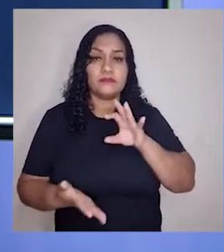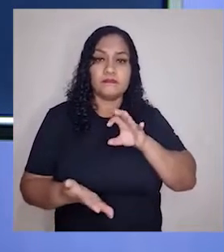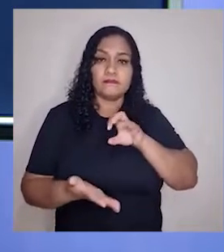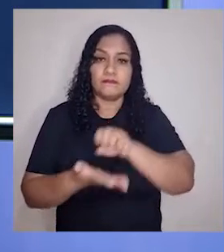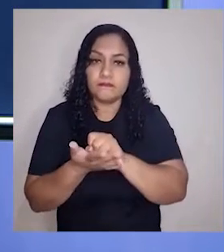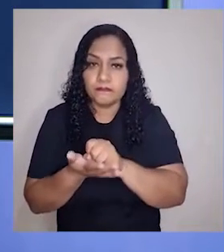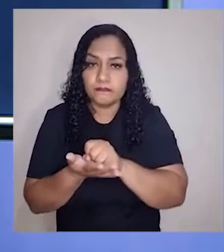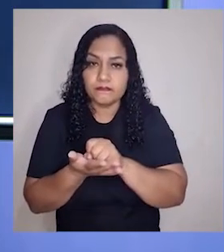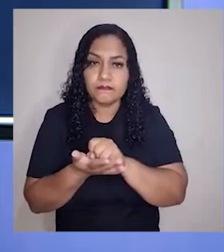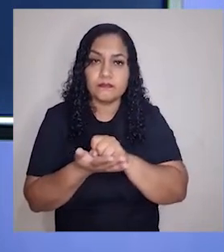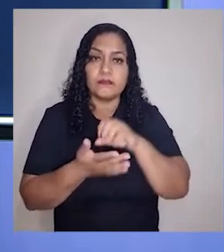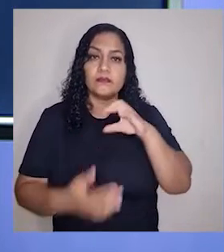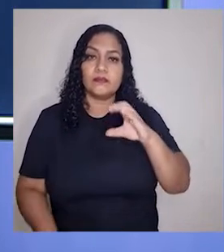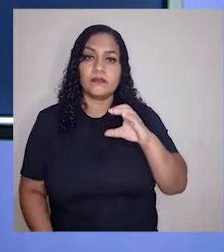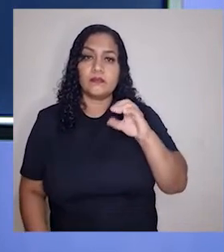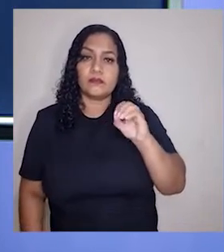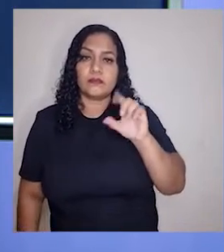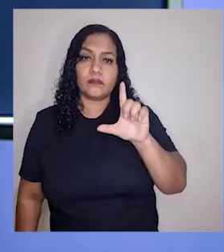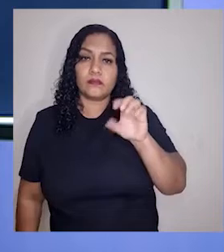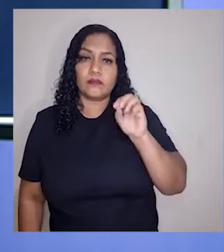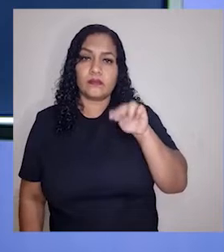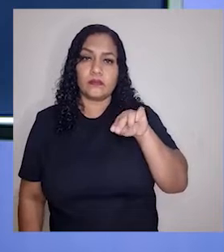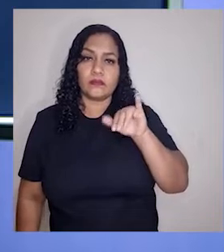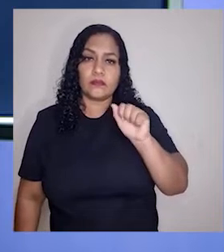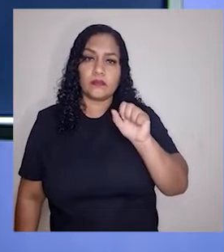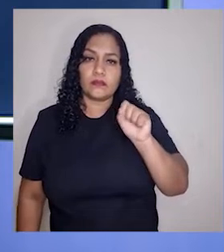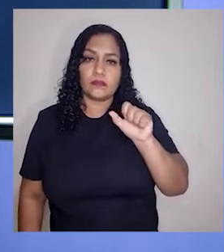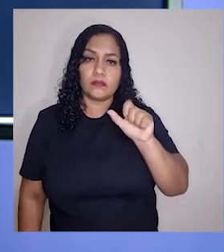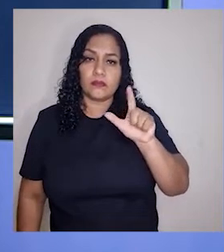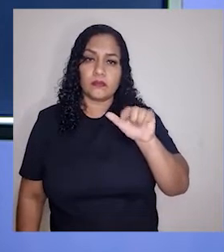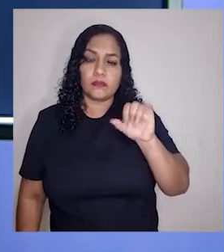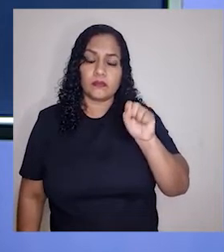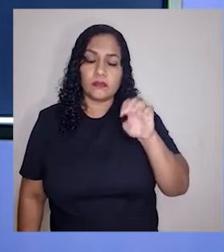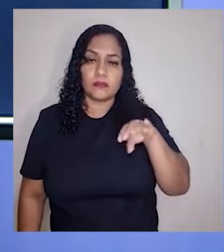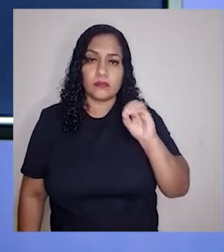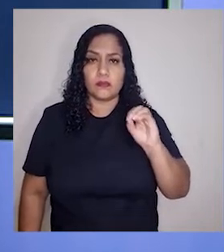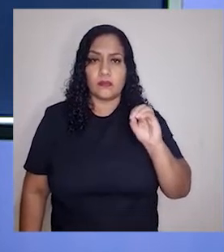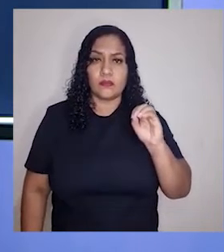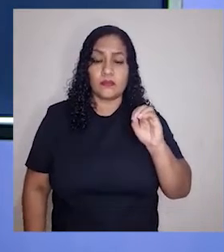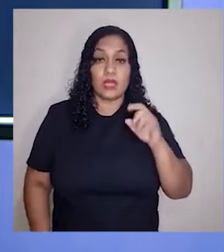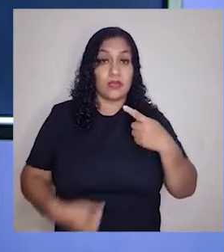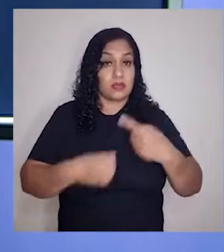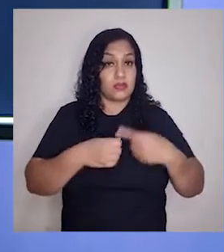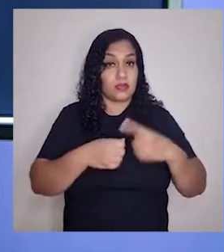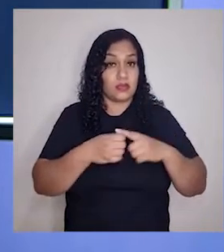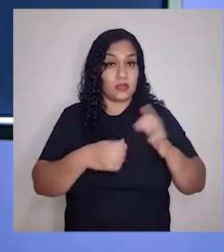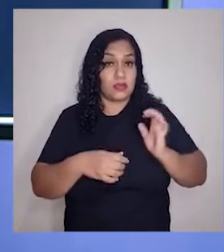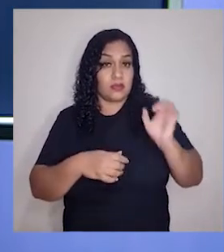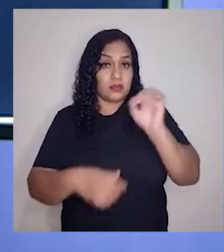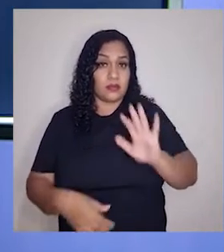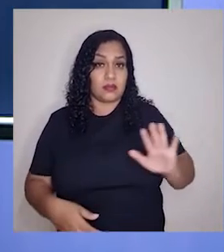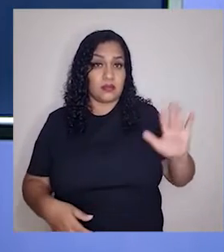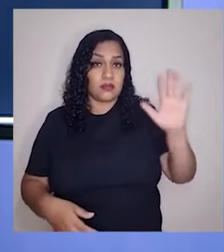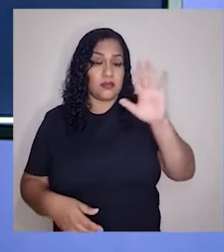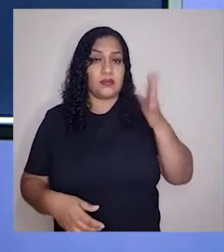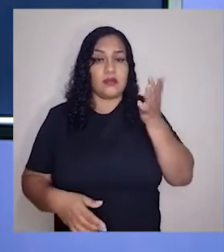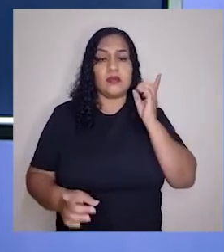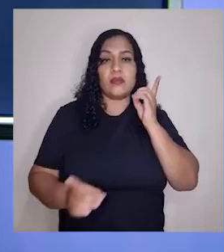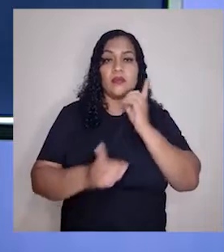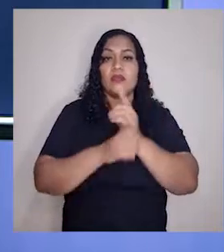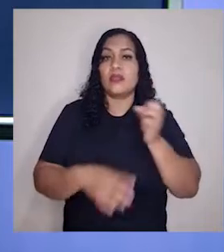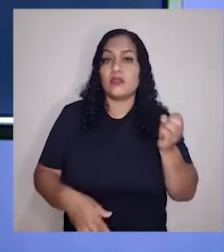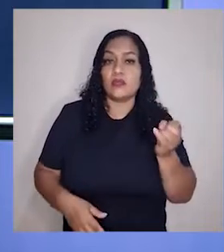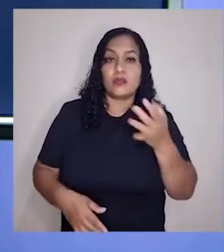pessoal, na época do colonialismo, tá? Quando as metrópoles europeias buscavam colonizar outros